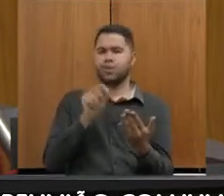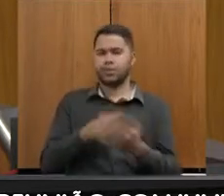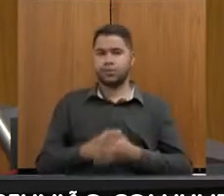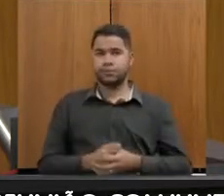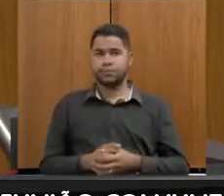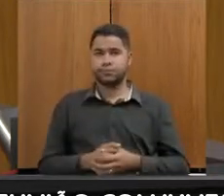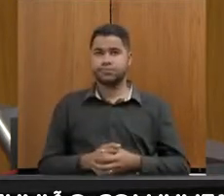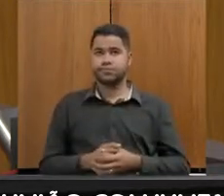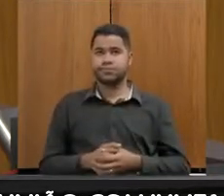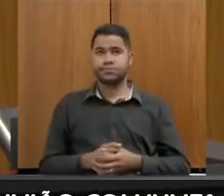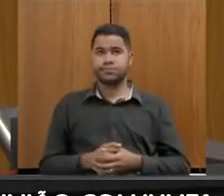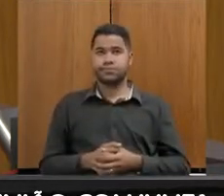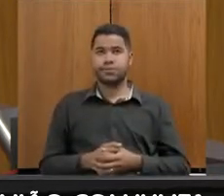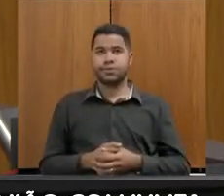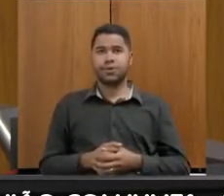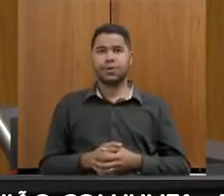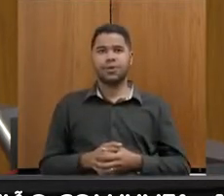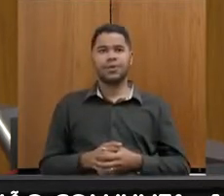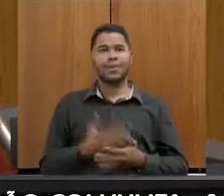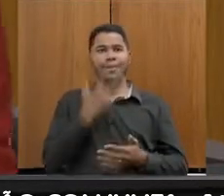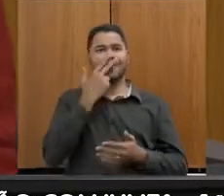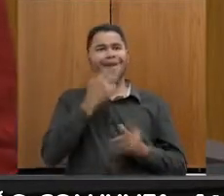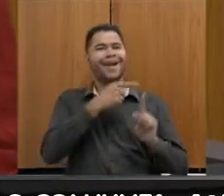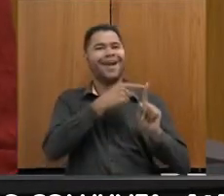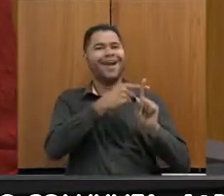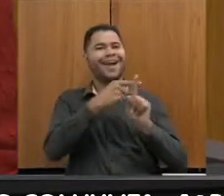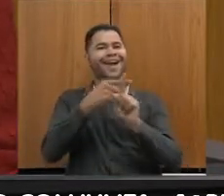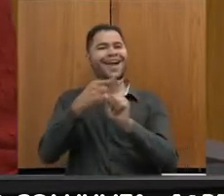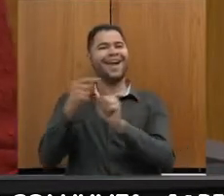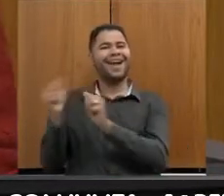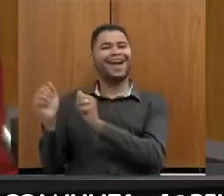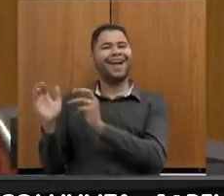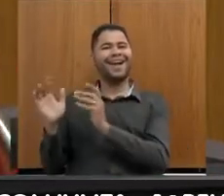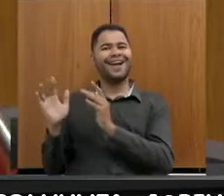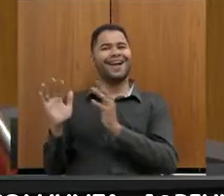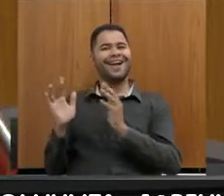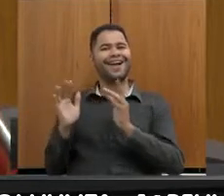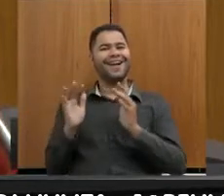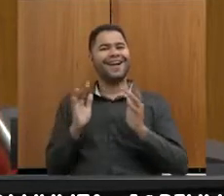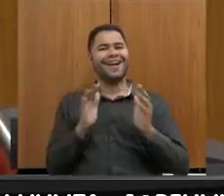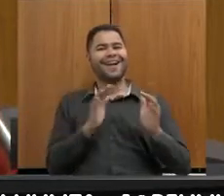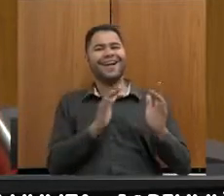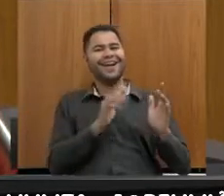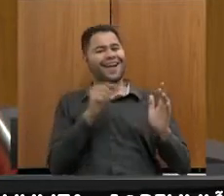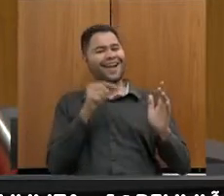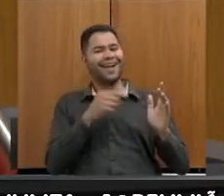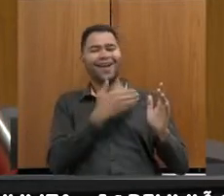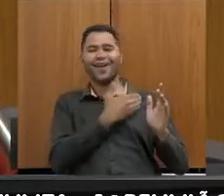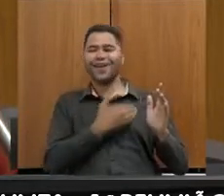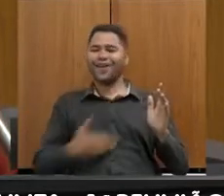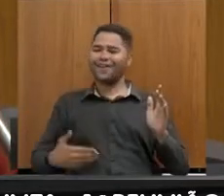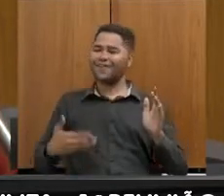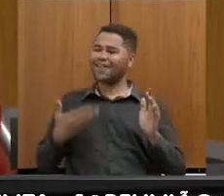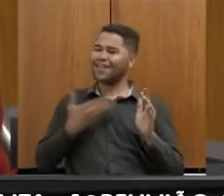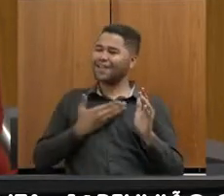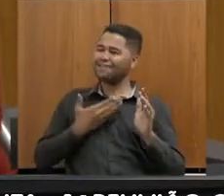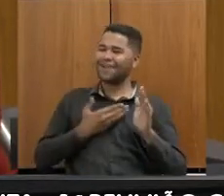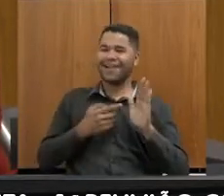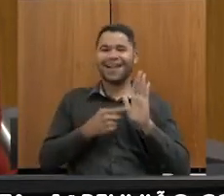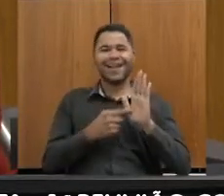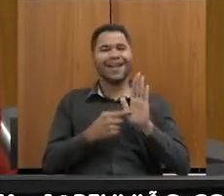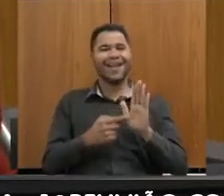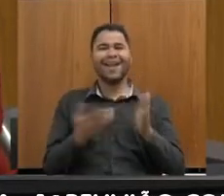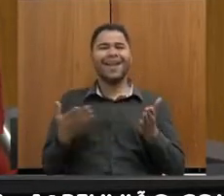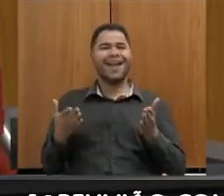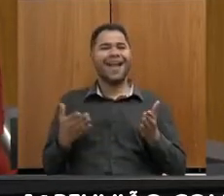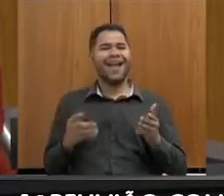o otimismo da apresentação de que o caminho percorrido na leitura do governo e de alguns colegas parlamentares é